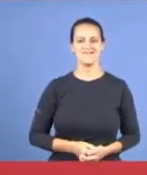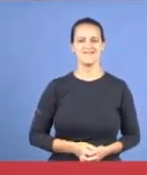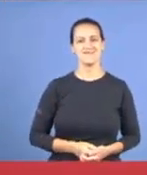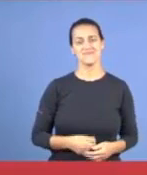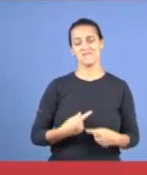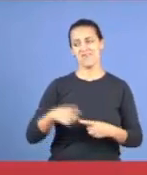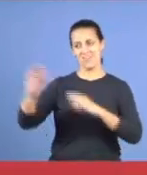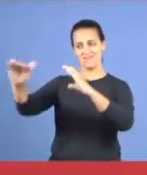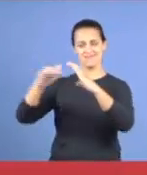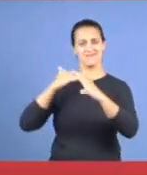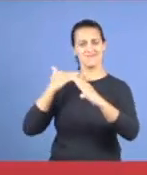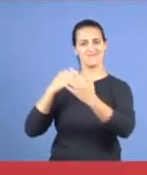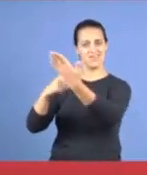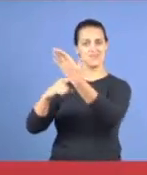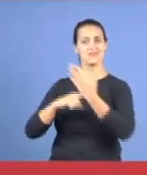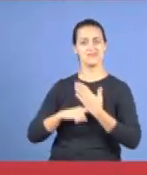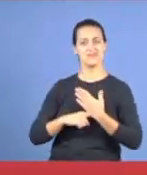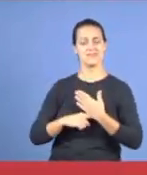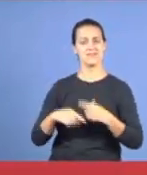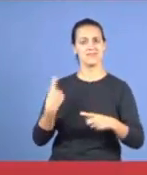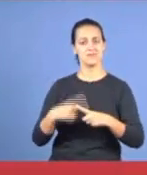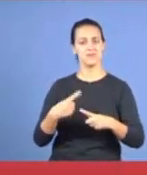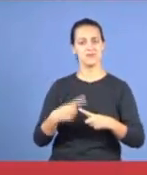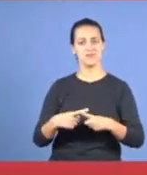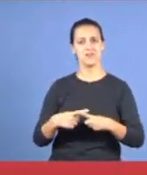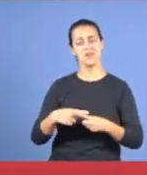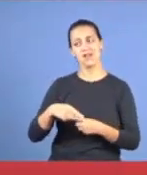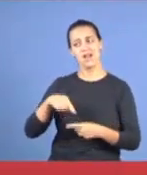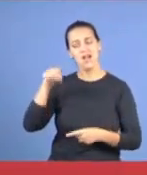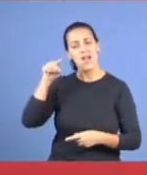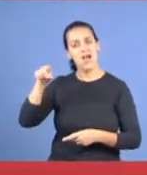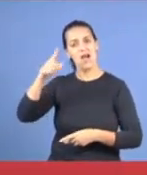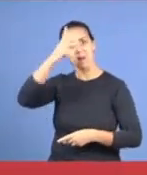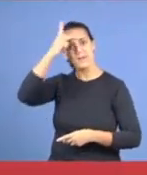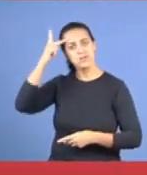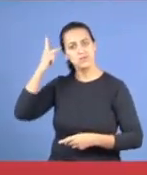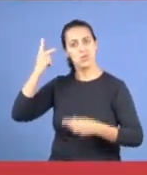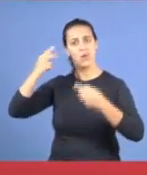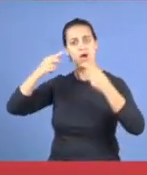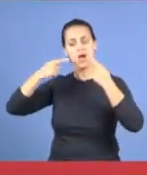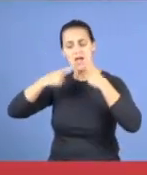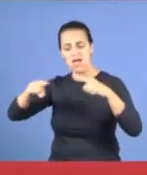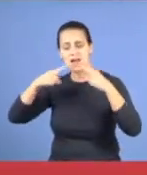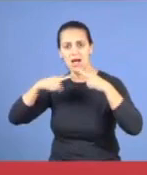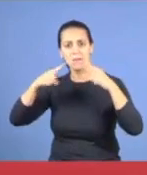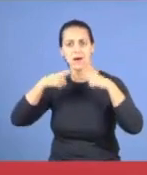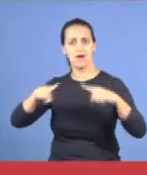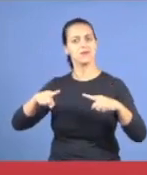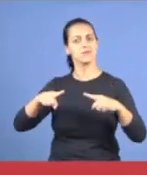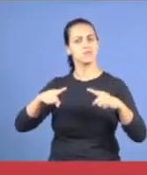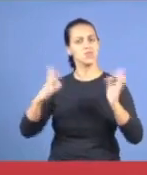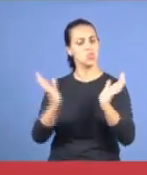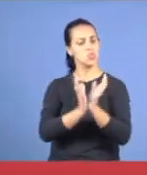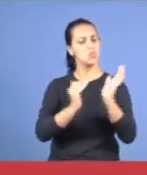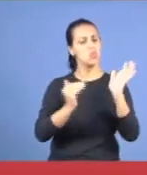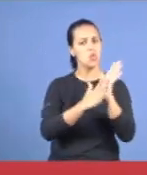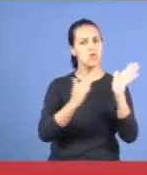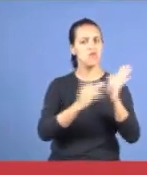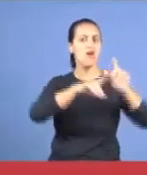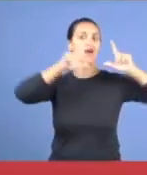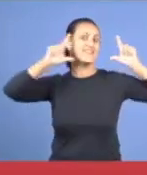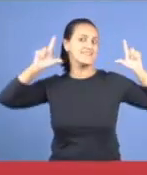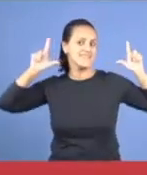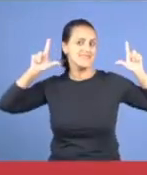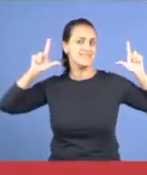meio, há um povo reclamando, de certas posições, de grupos de louvor, que estão se expondo, pessoas que estão,